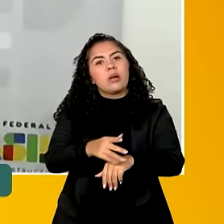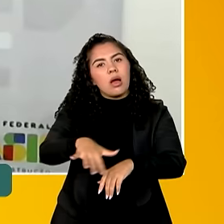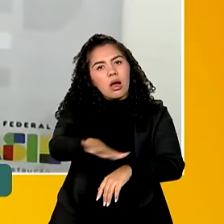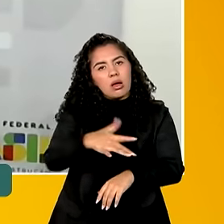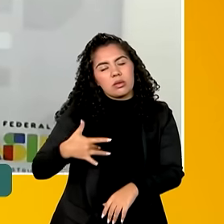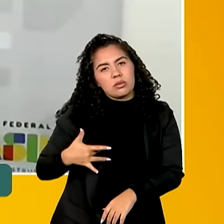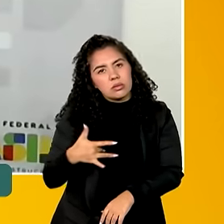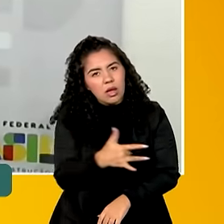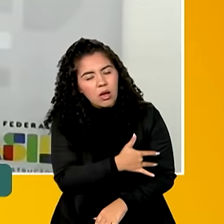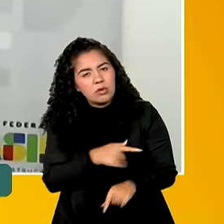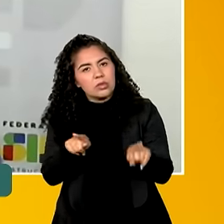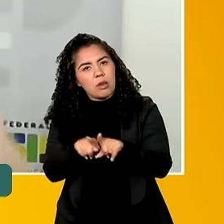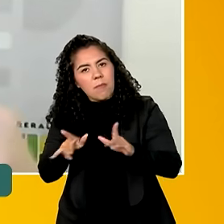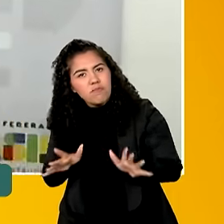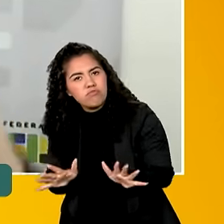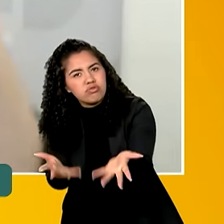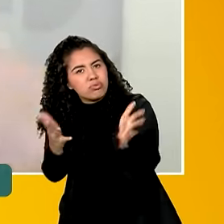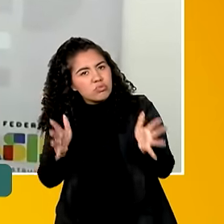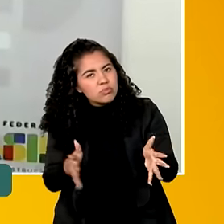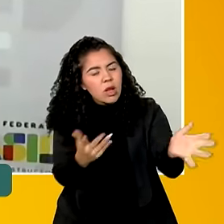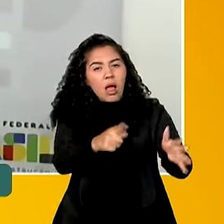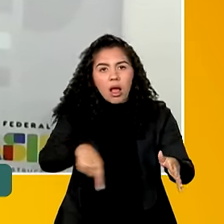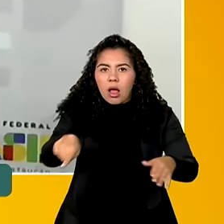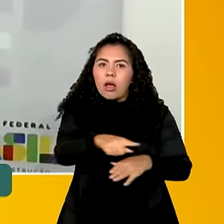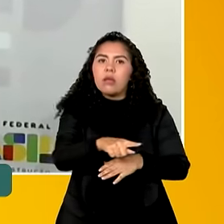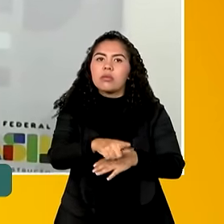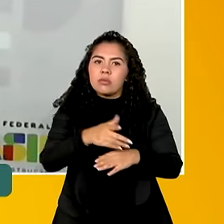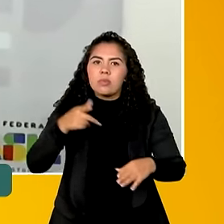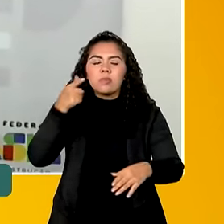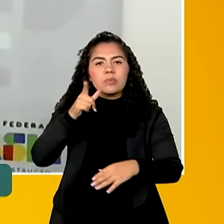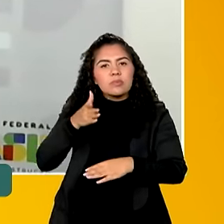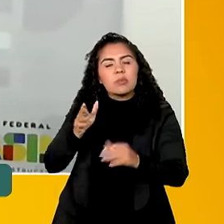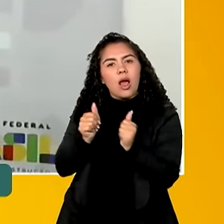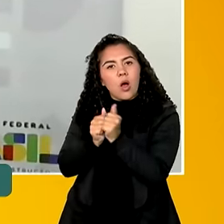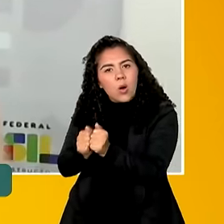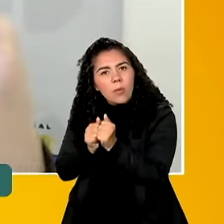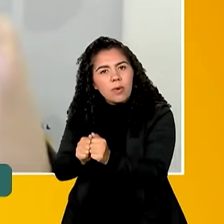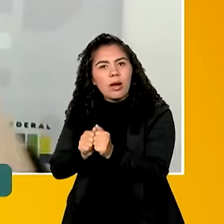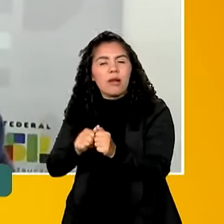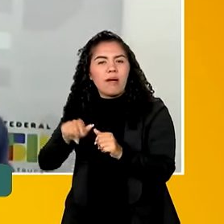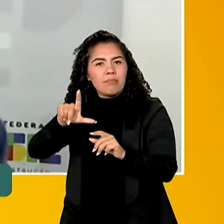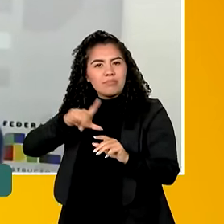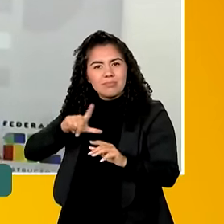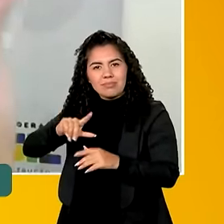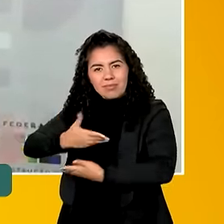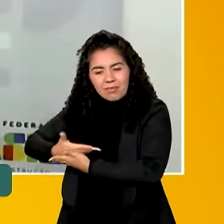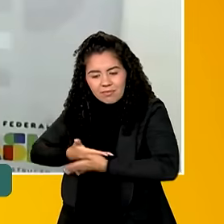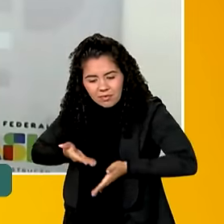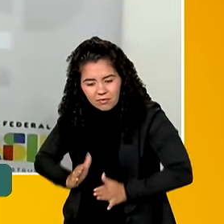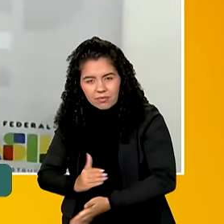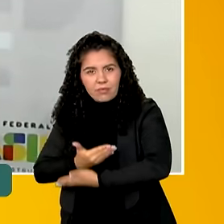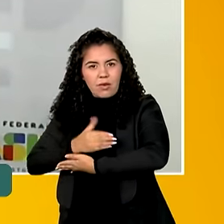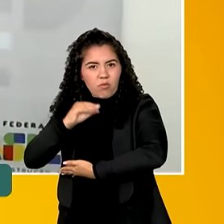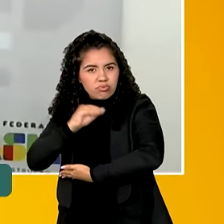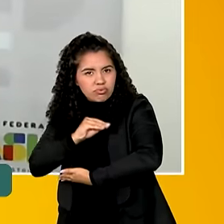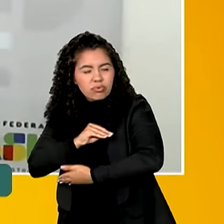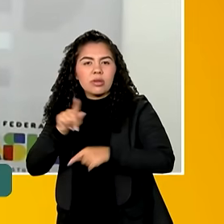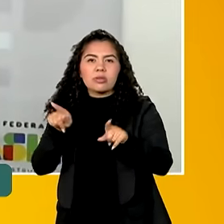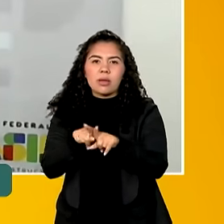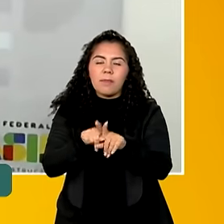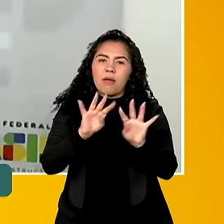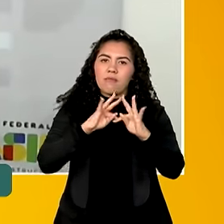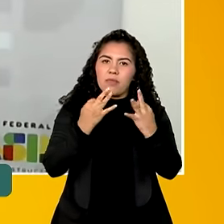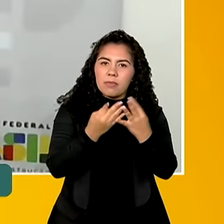ampliar, motivá-los a exercerem uma paternidade mais presente e cuidarem de si mesmos e da sua família